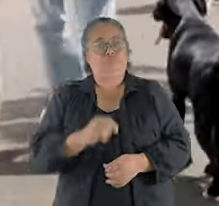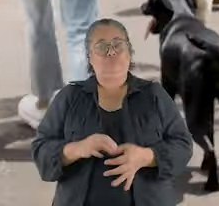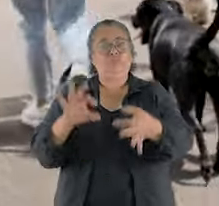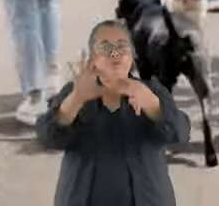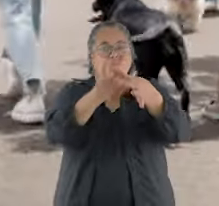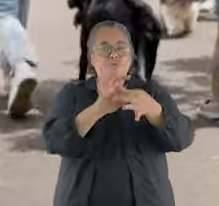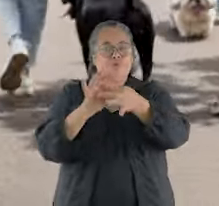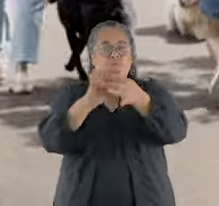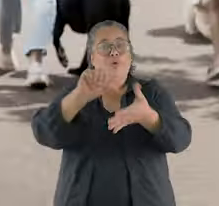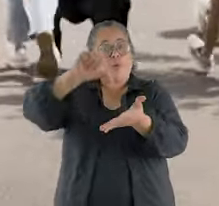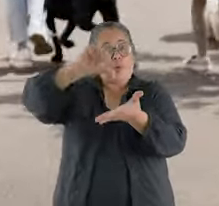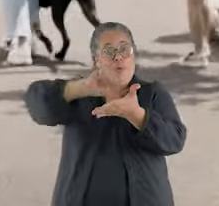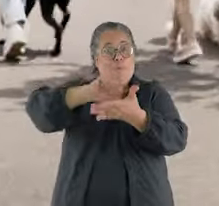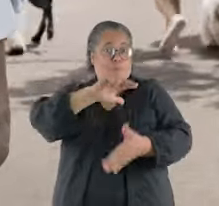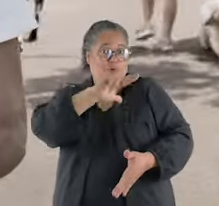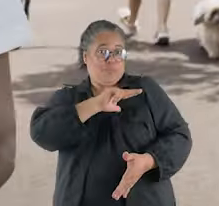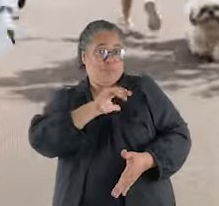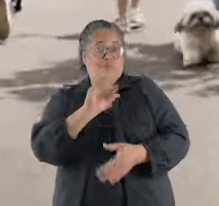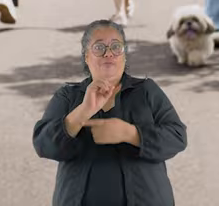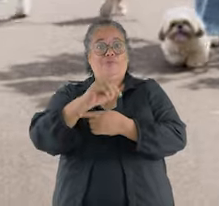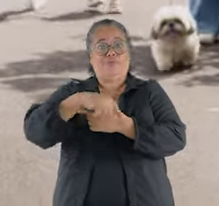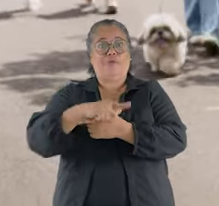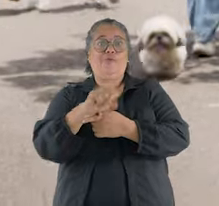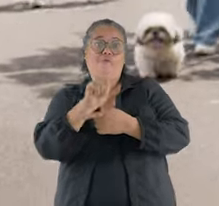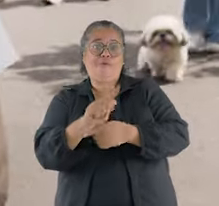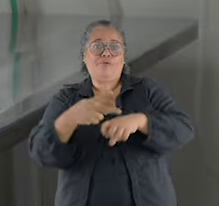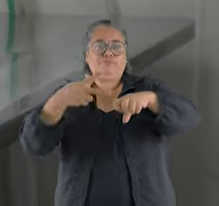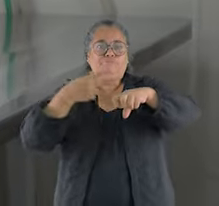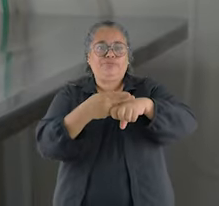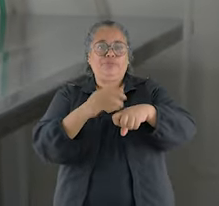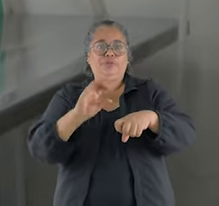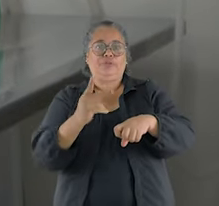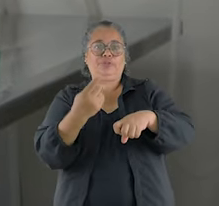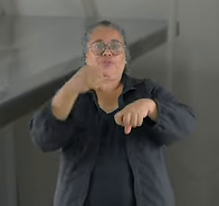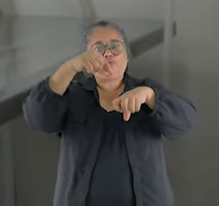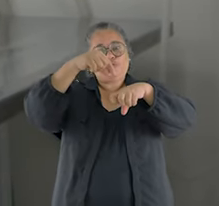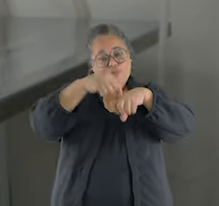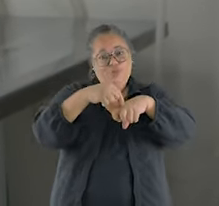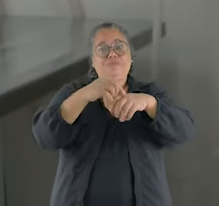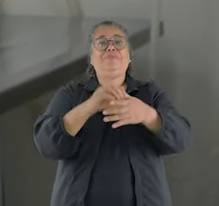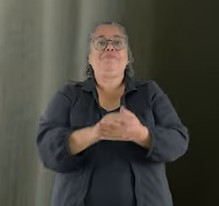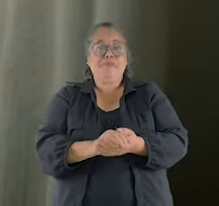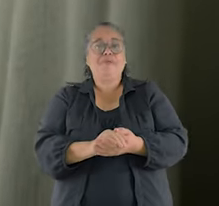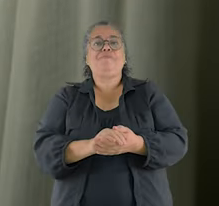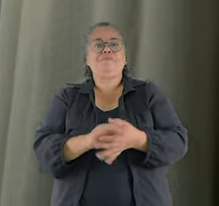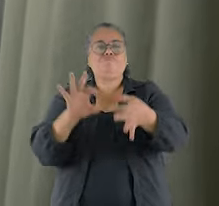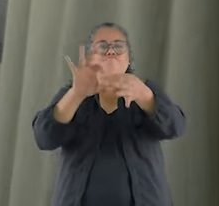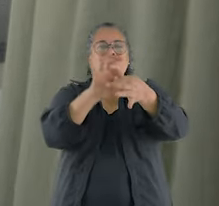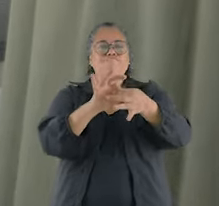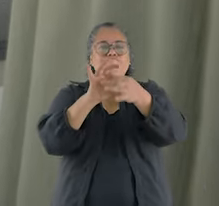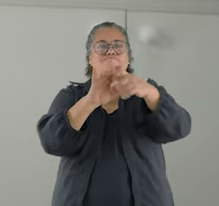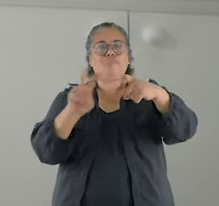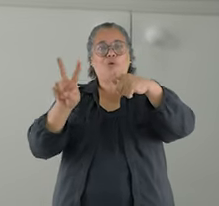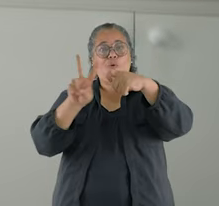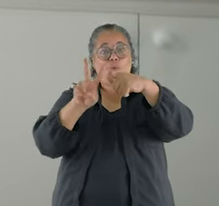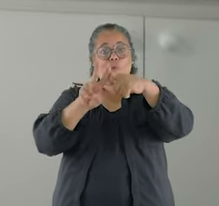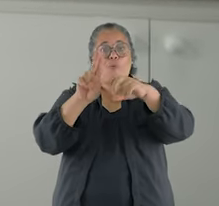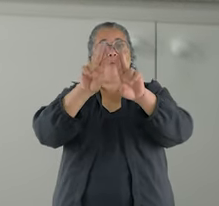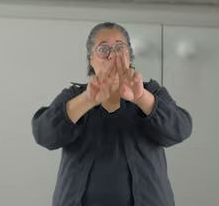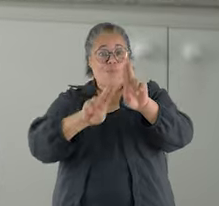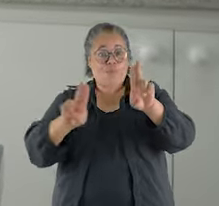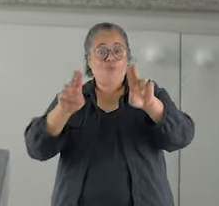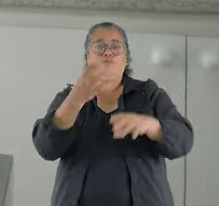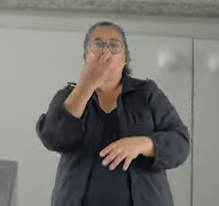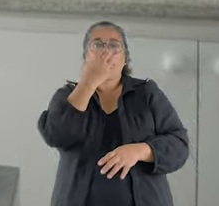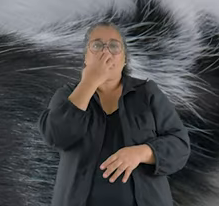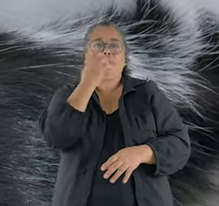Anota aí. Parceria com clínicas particulares e ONGs para castração e microchipagem. Convênio com o Hospital Veterinário da